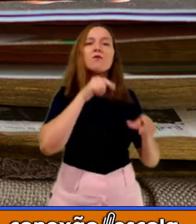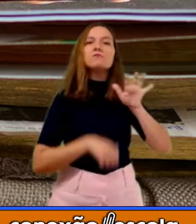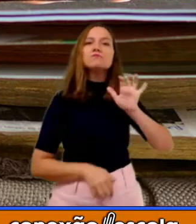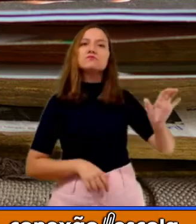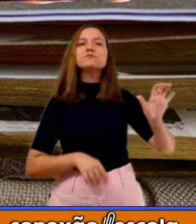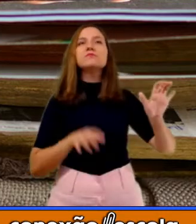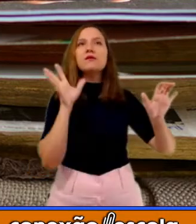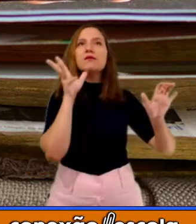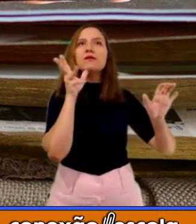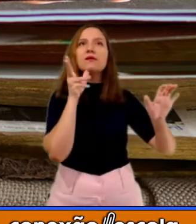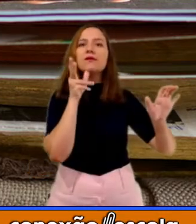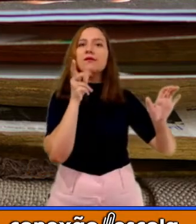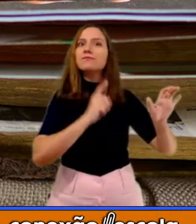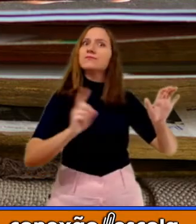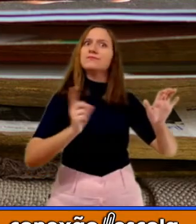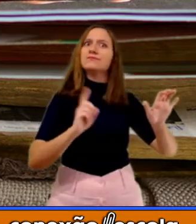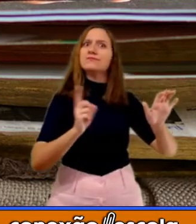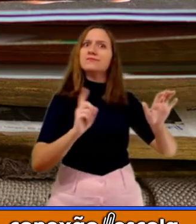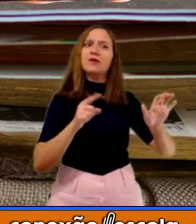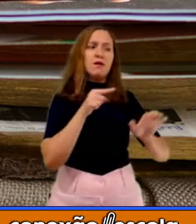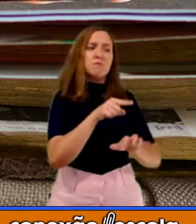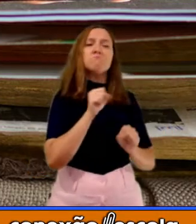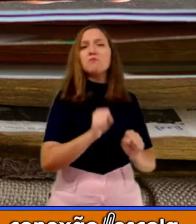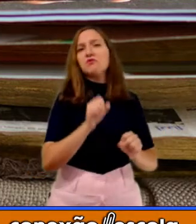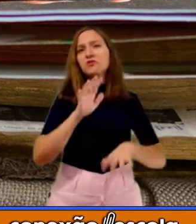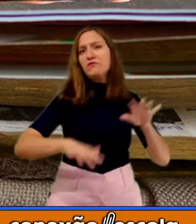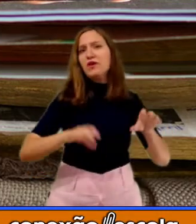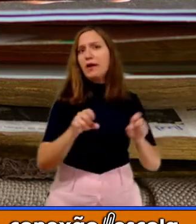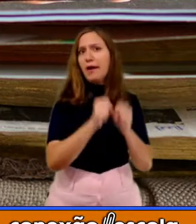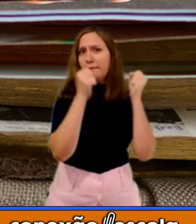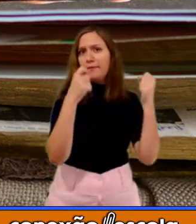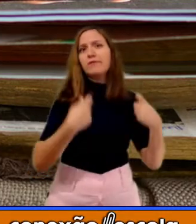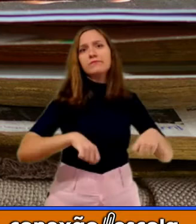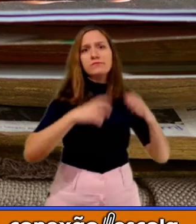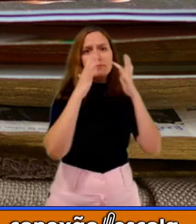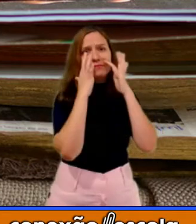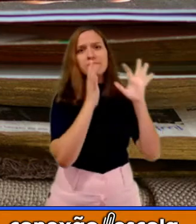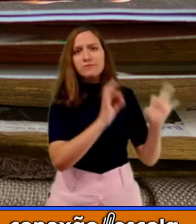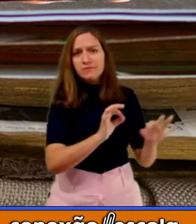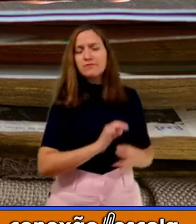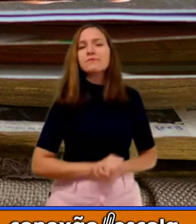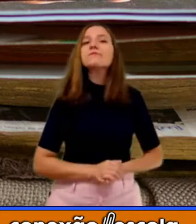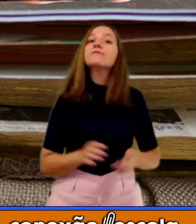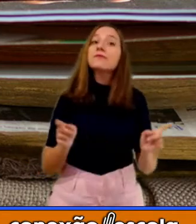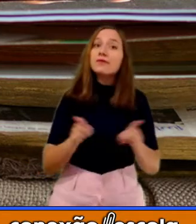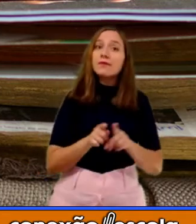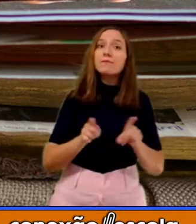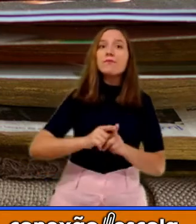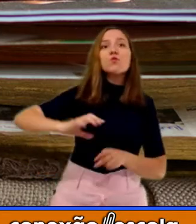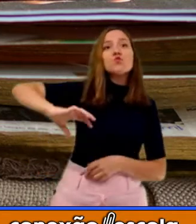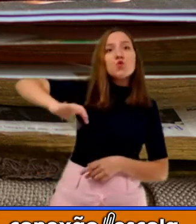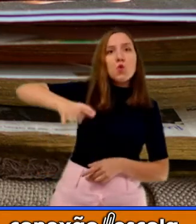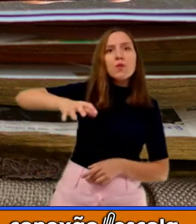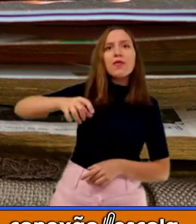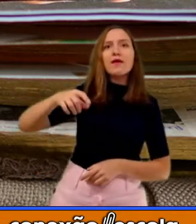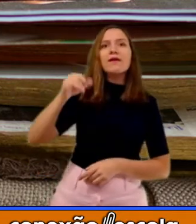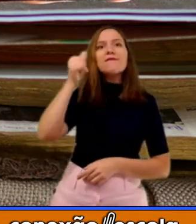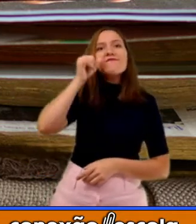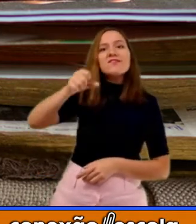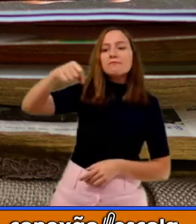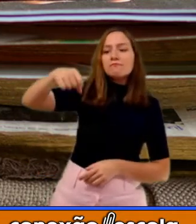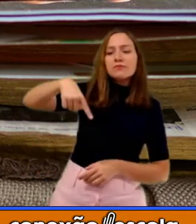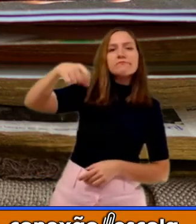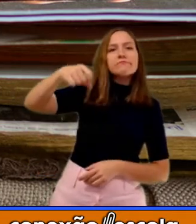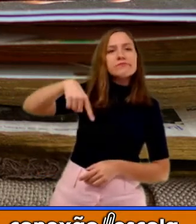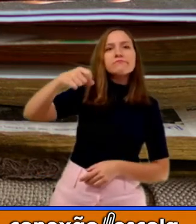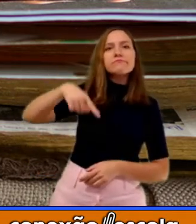embora, porque às vezes tem algo ali que está estragado, que eu preciso estar atento. Tenho que cuidar da torneira para não ficar pingando.